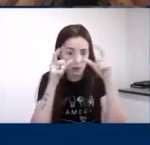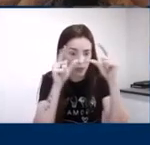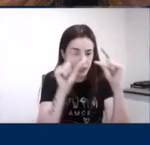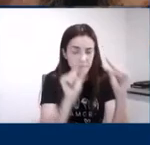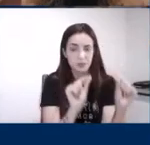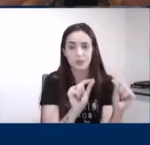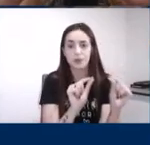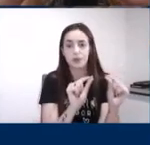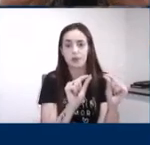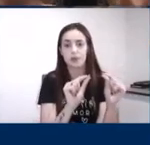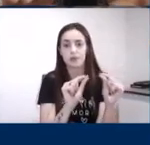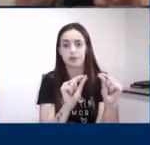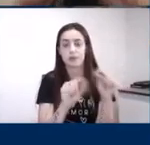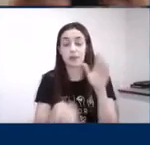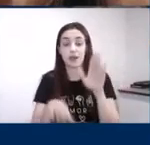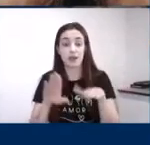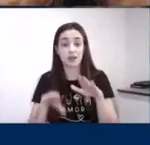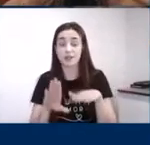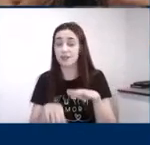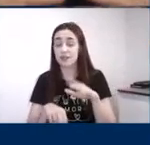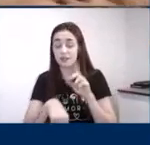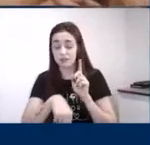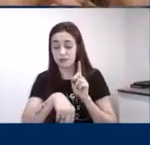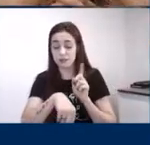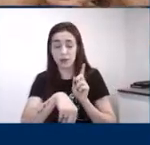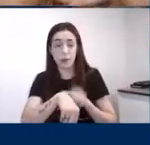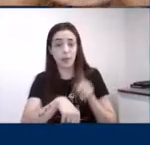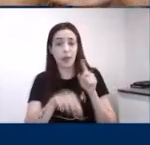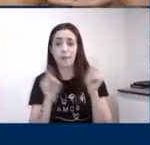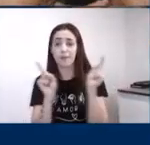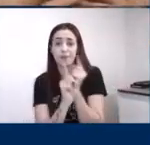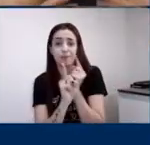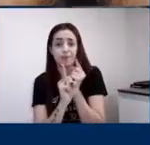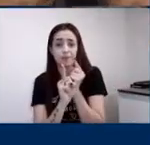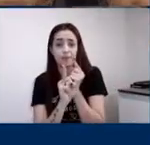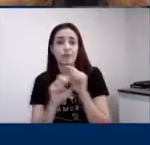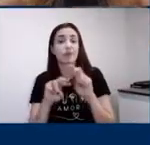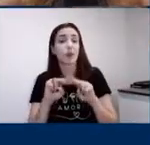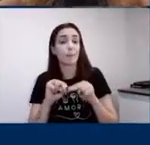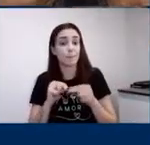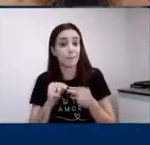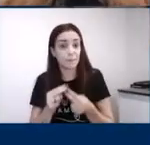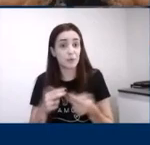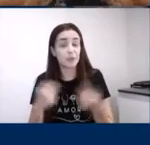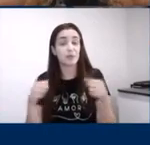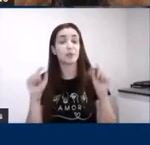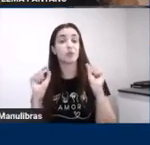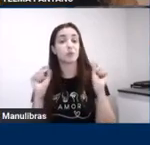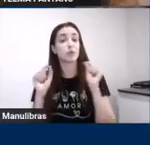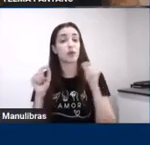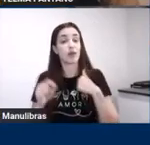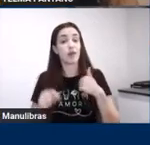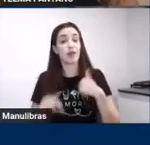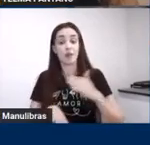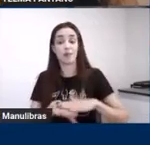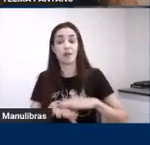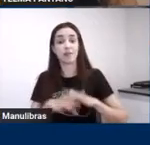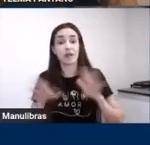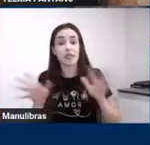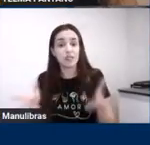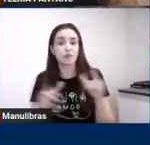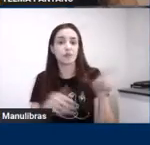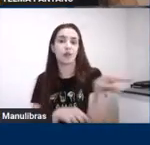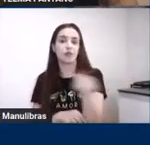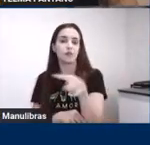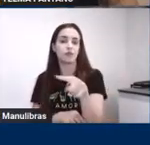Com esses flashes, eu tenho que estabelecer significado. Então, eu tenho que ter redes neuronais que embasem esses significados.